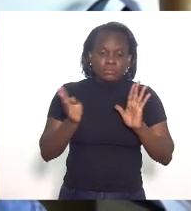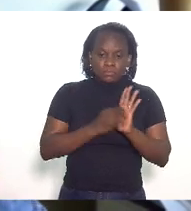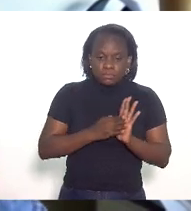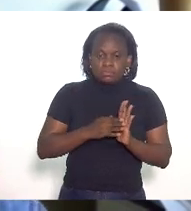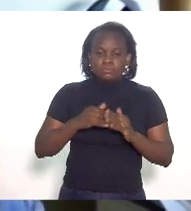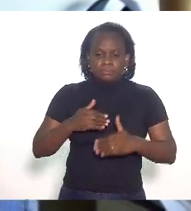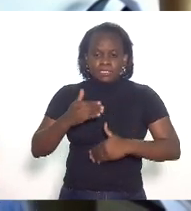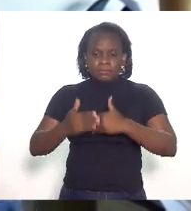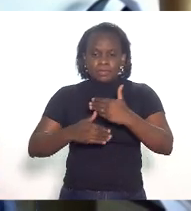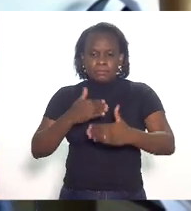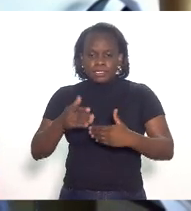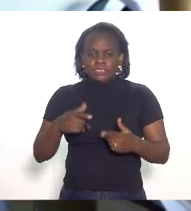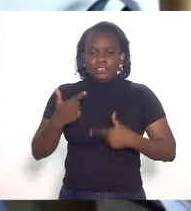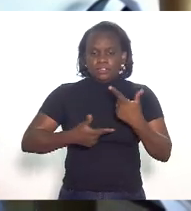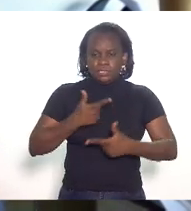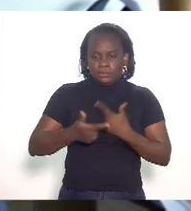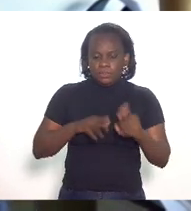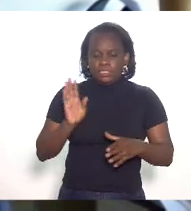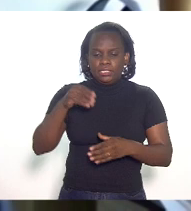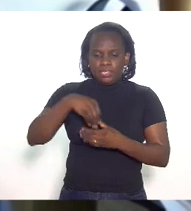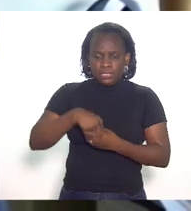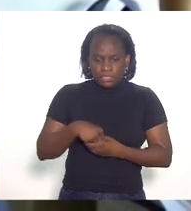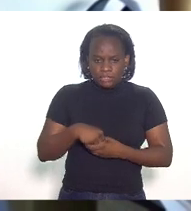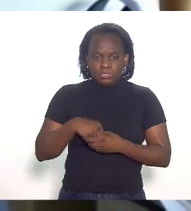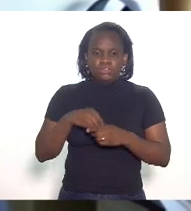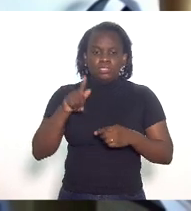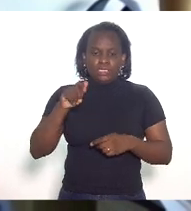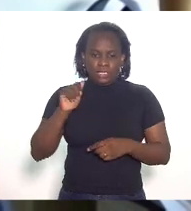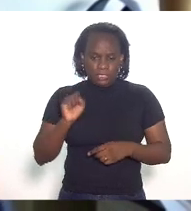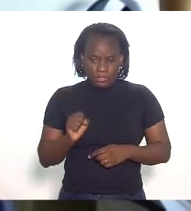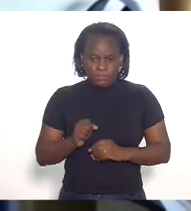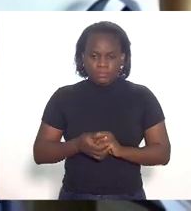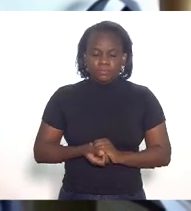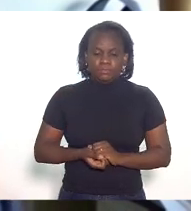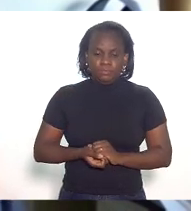sucessivas operações internas com gás natural